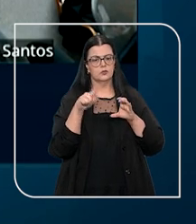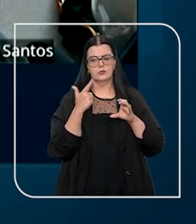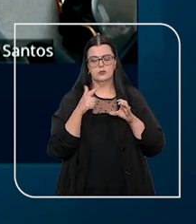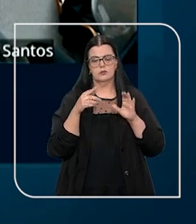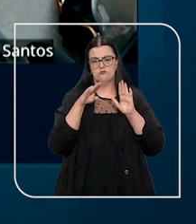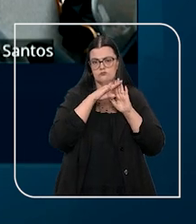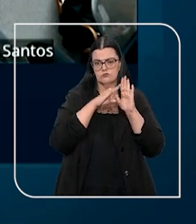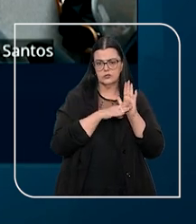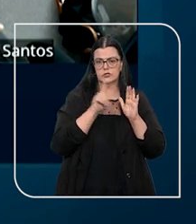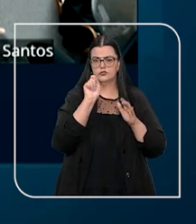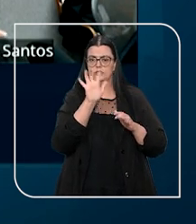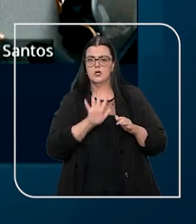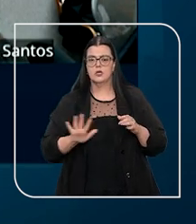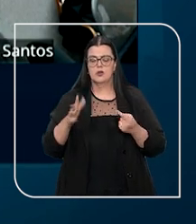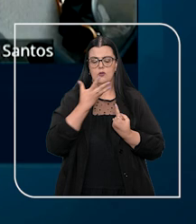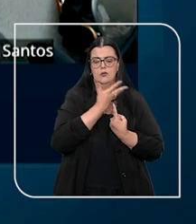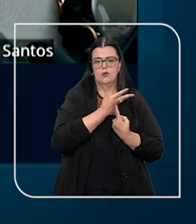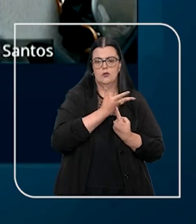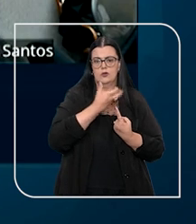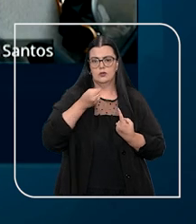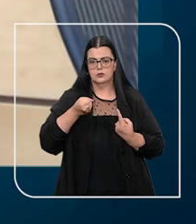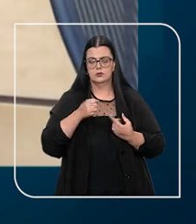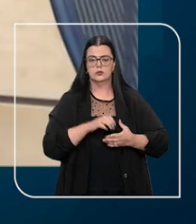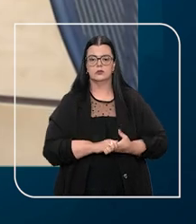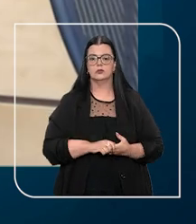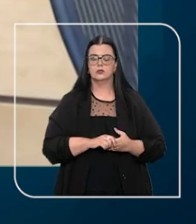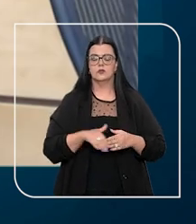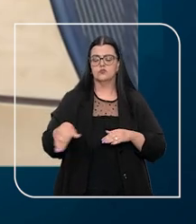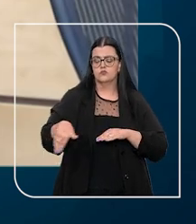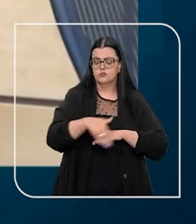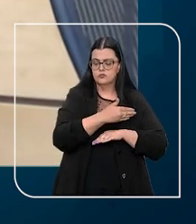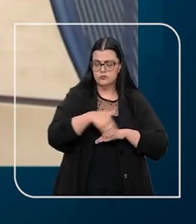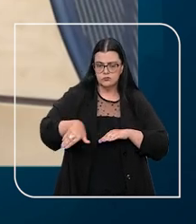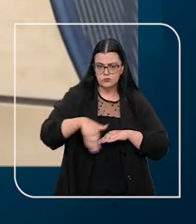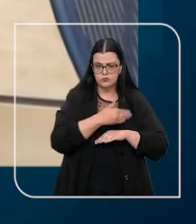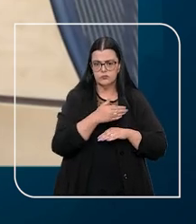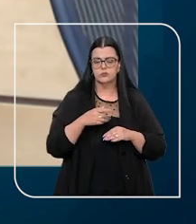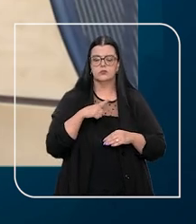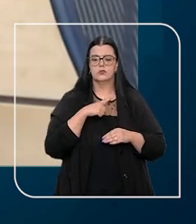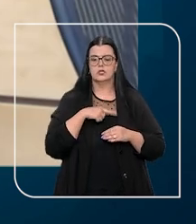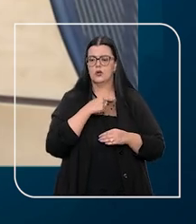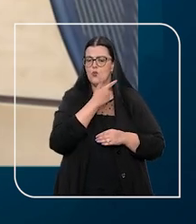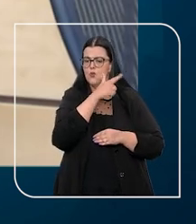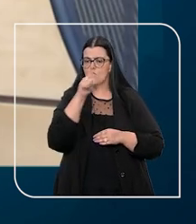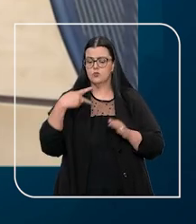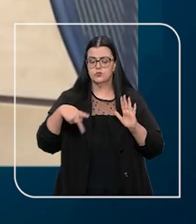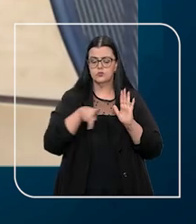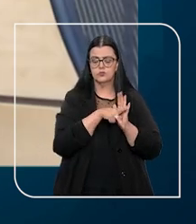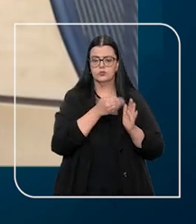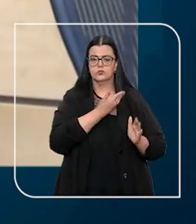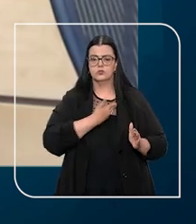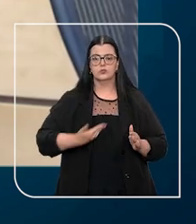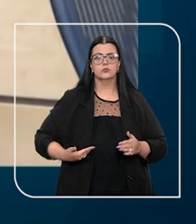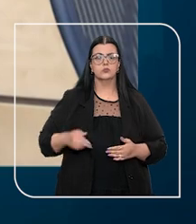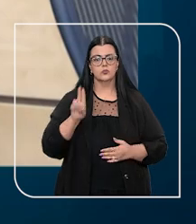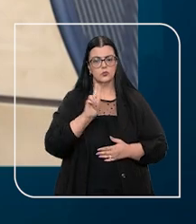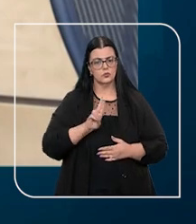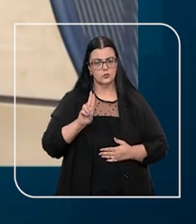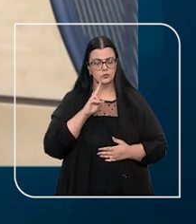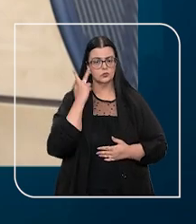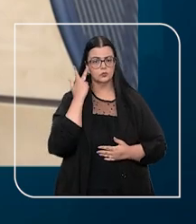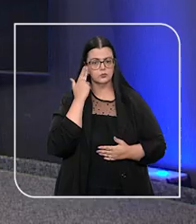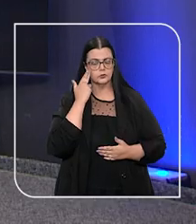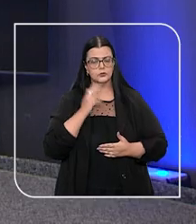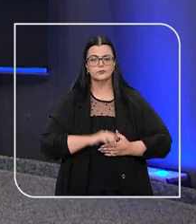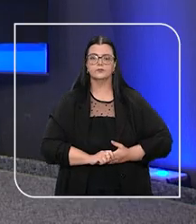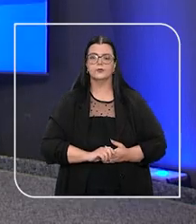enquadram nas situações previstas na Lei Geral das Antenas, como vias públicas, faixas de domínio ou outros bens públicos de uso